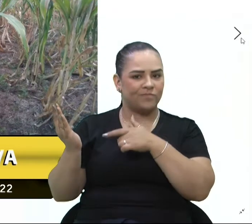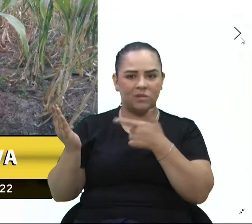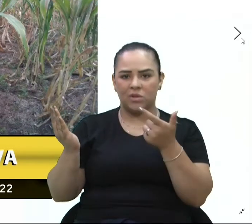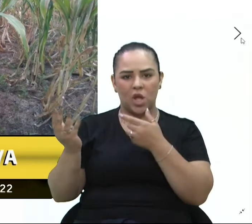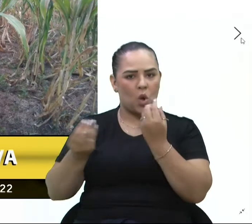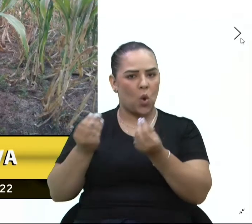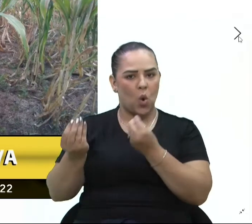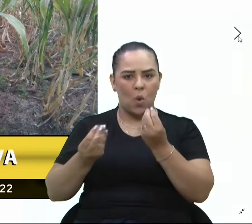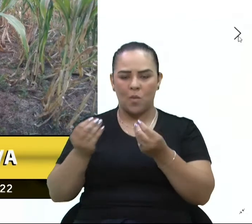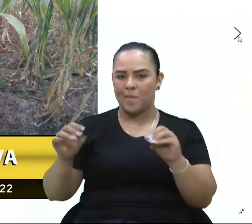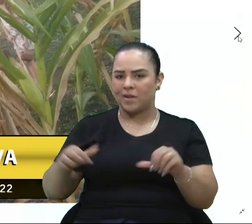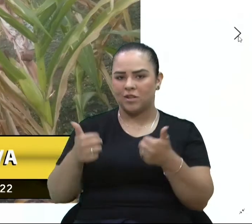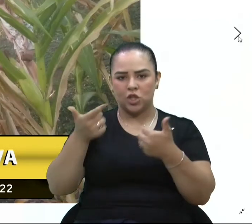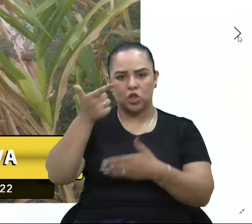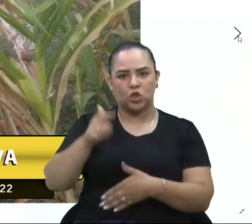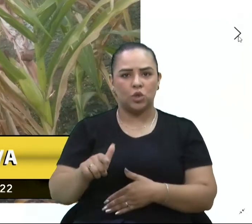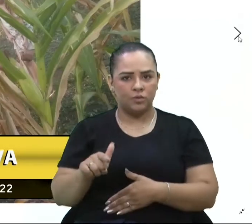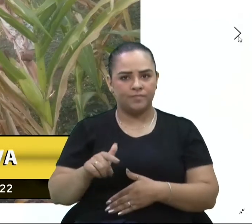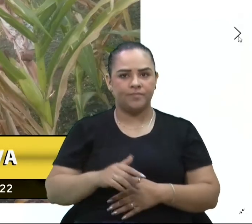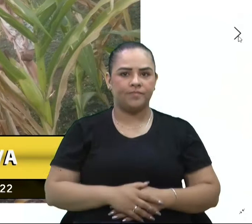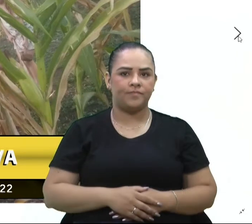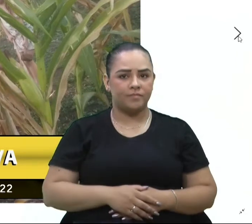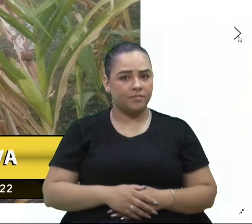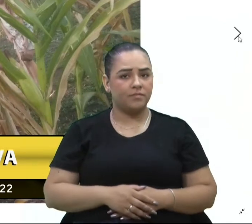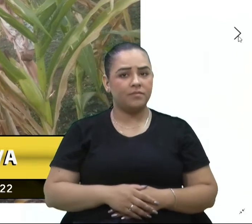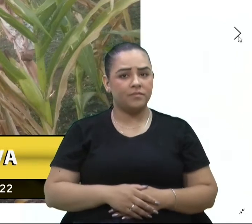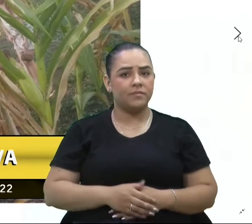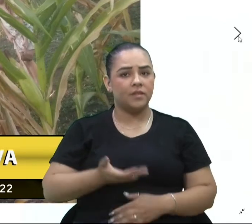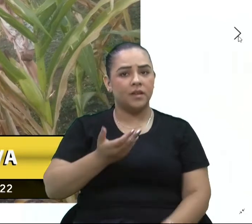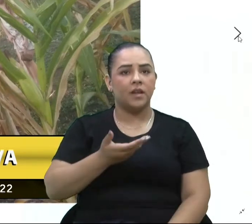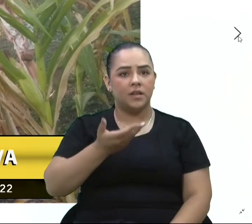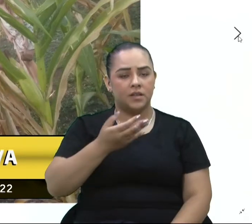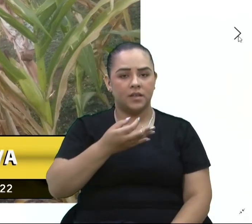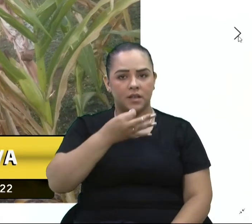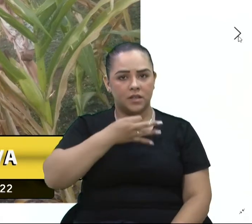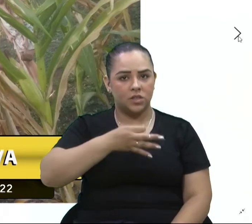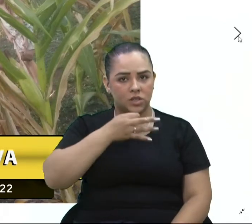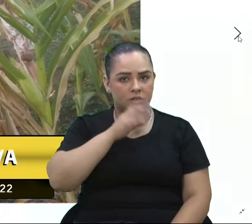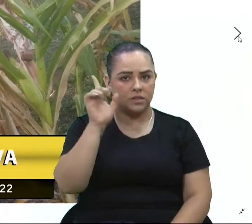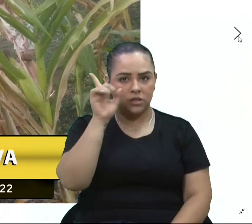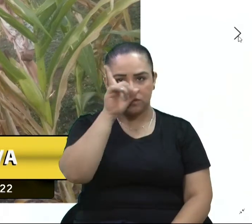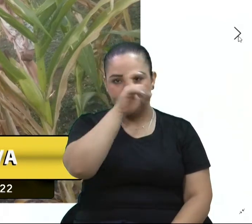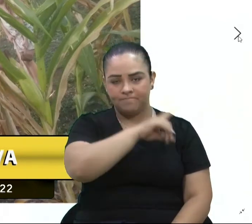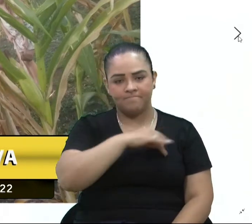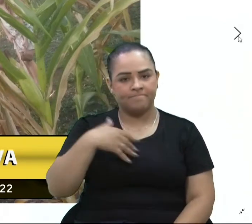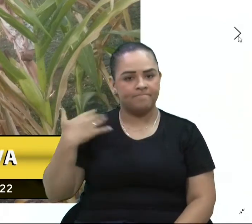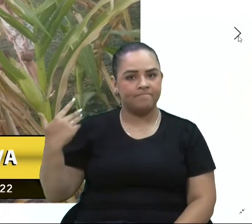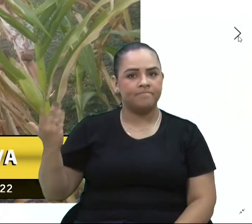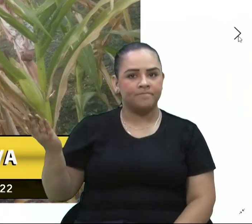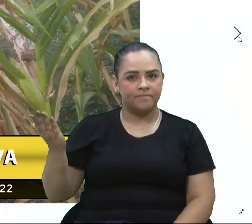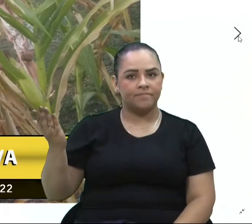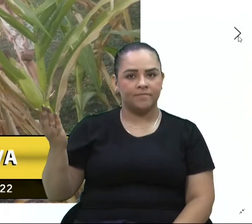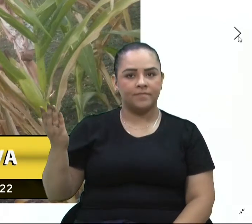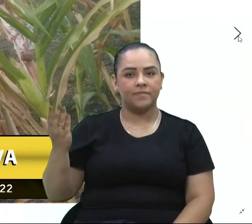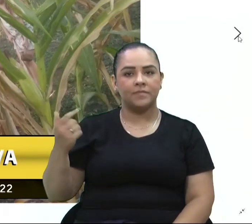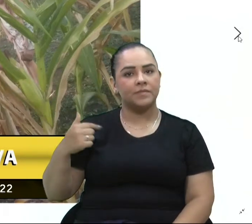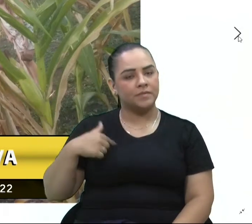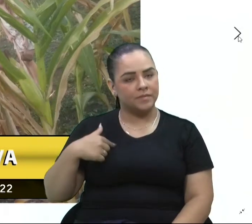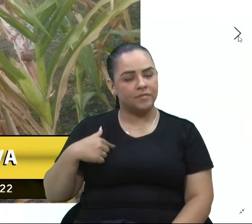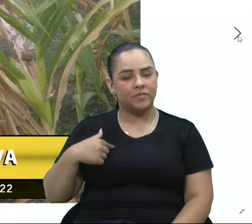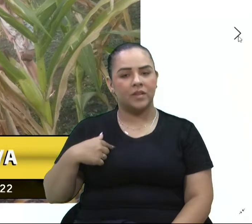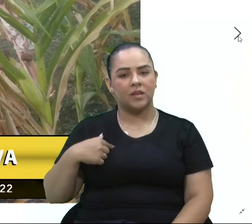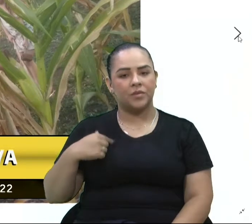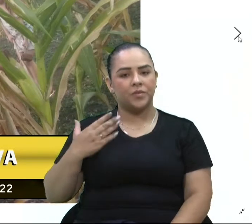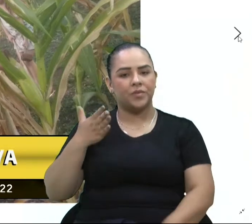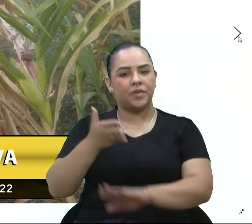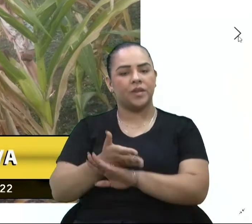Então, um caso caótico aí que Caxias do Sul está passando e esse vereador, aonde que ele é chamado, eu faço